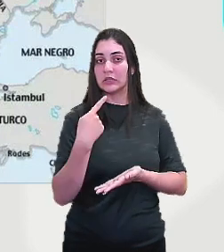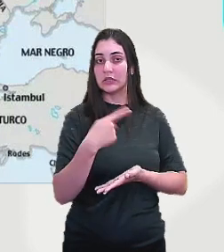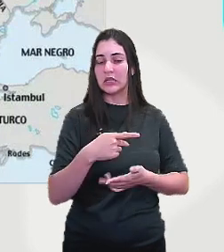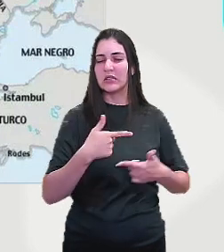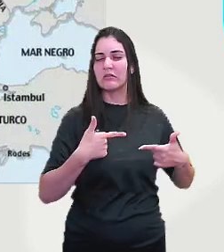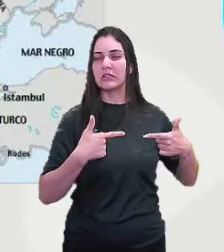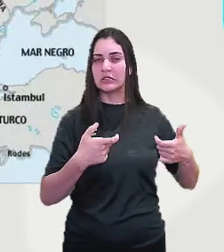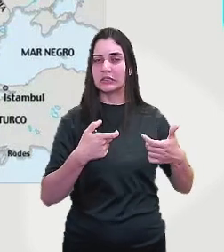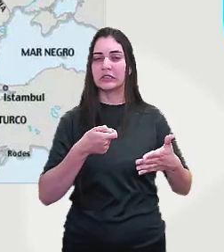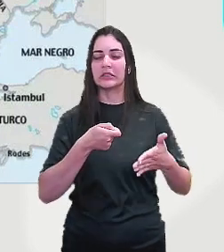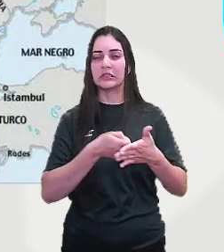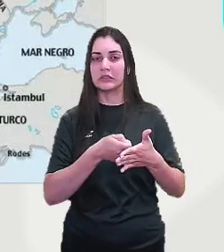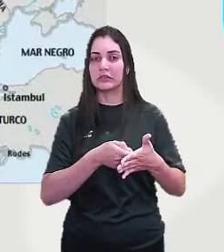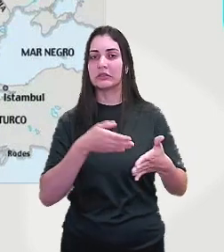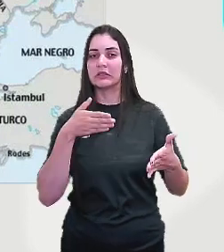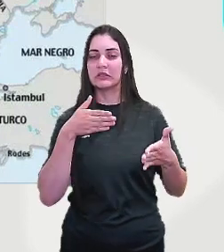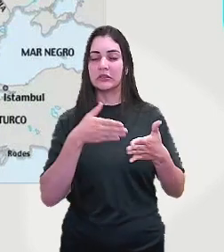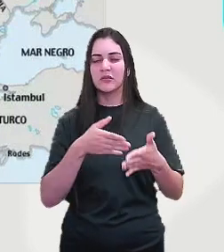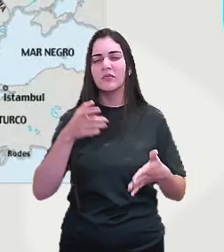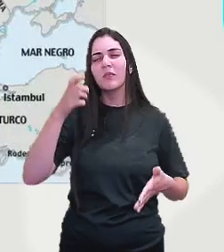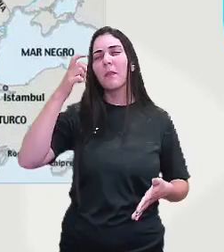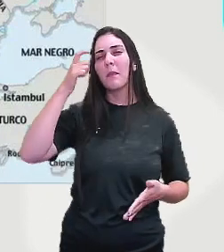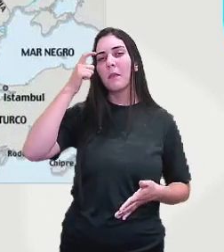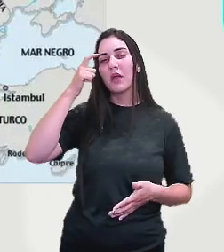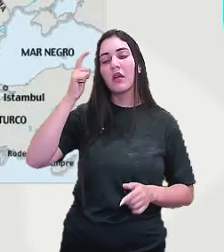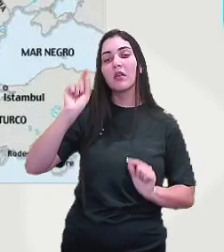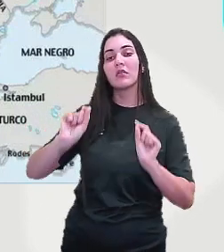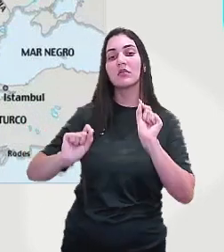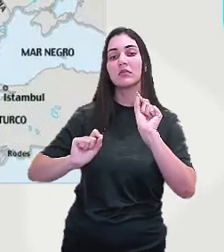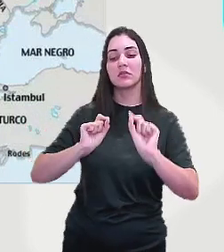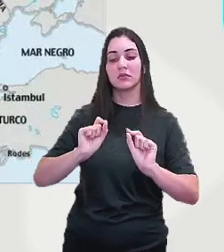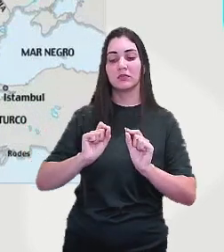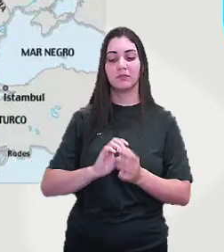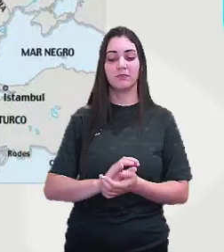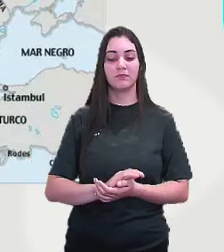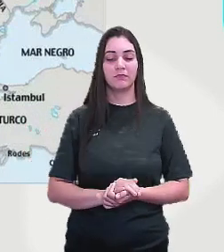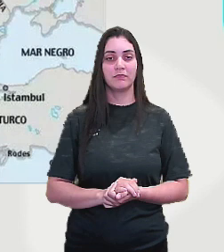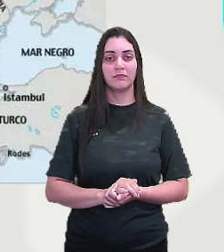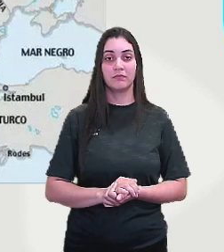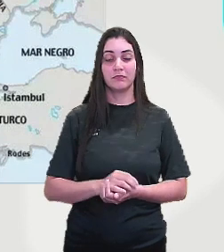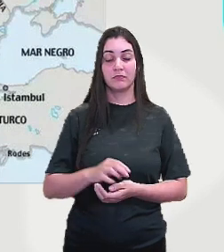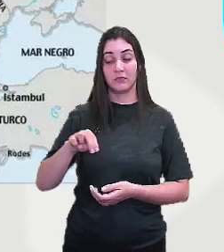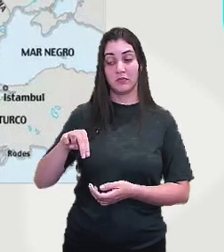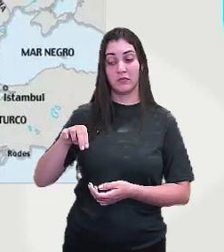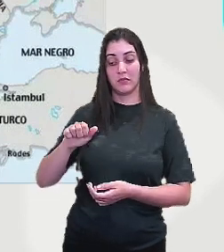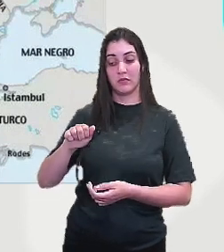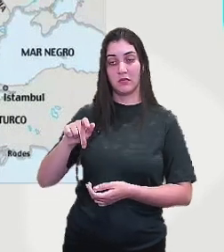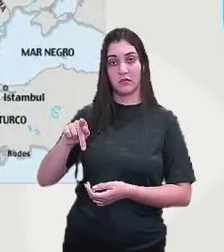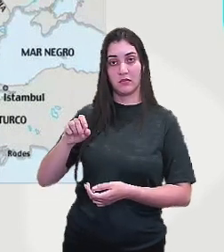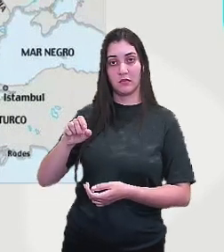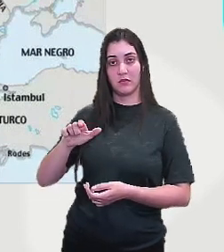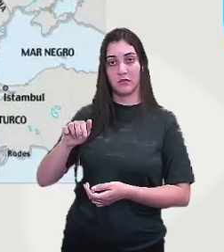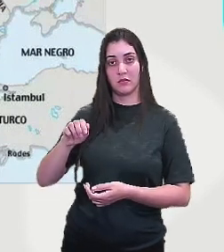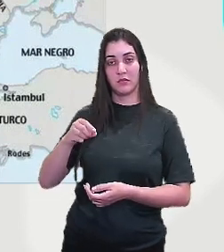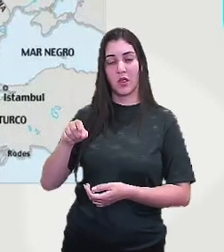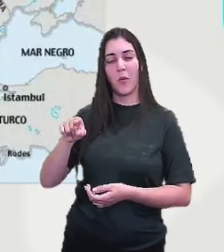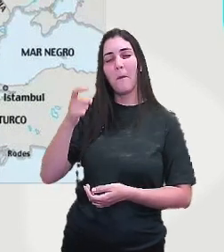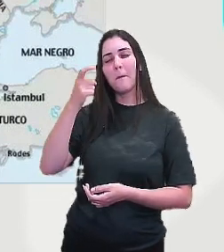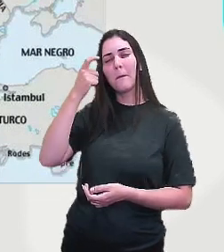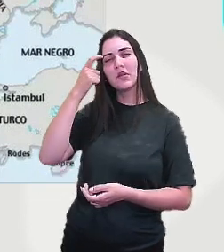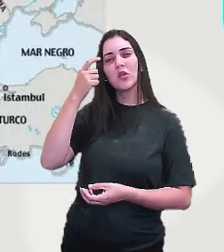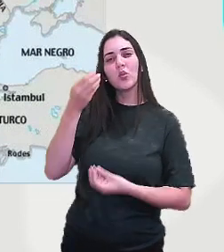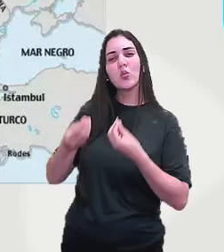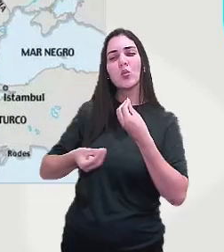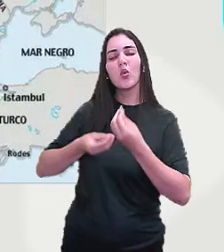entraves, foi-se pensado, o Napoleão pensou como é que ele poderia